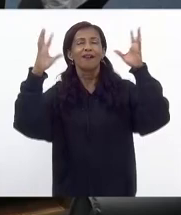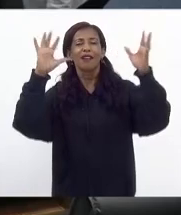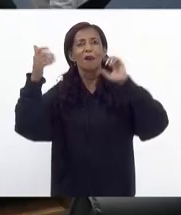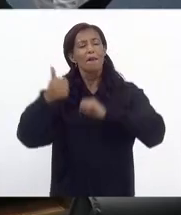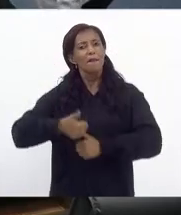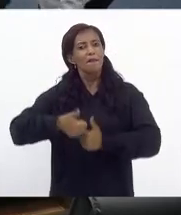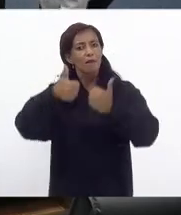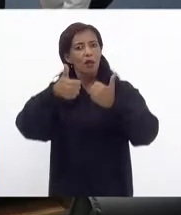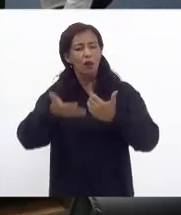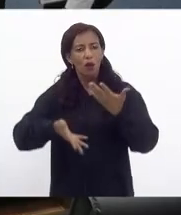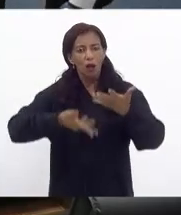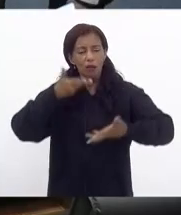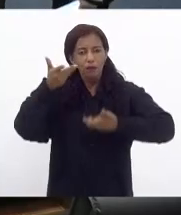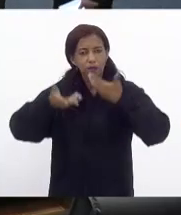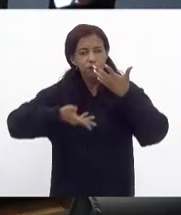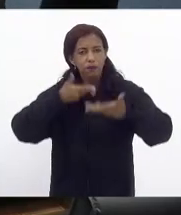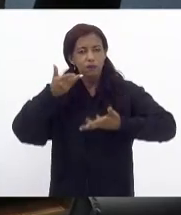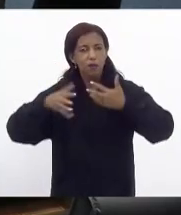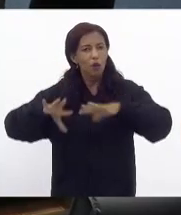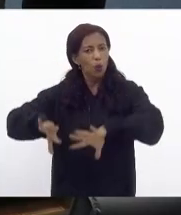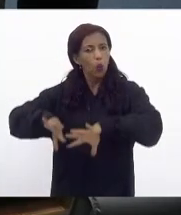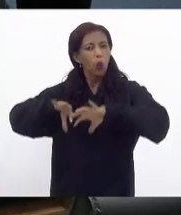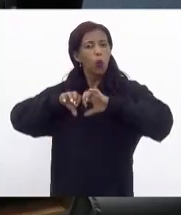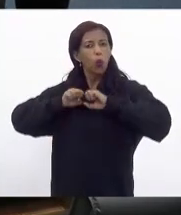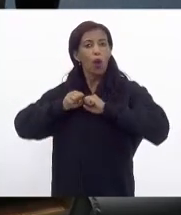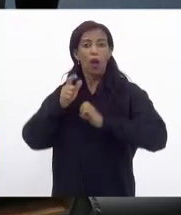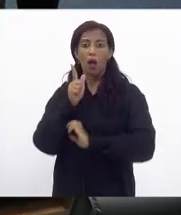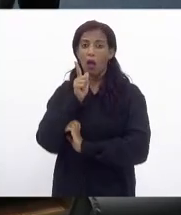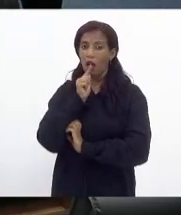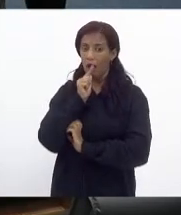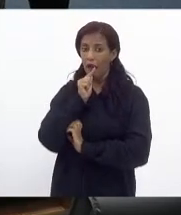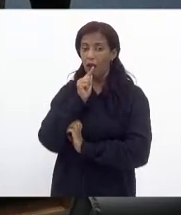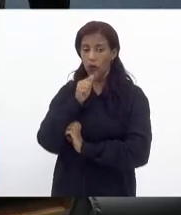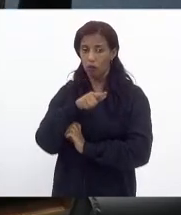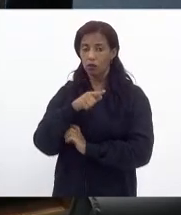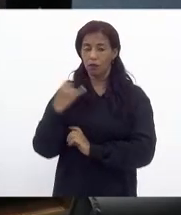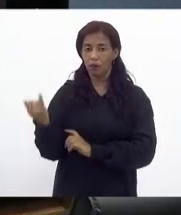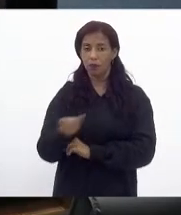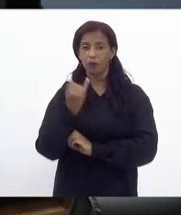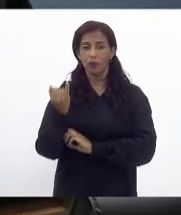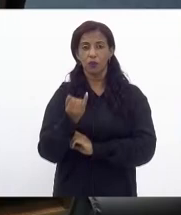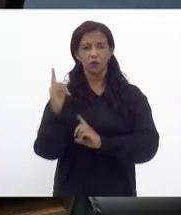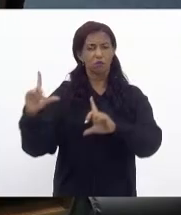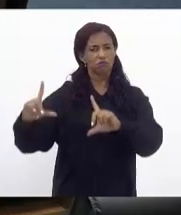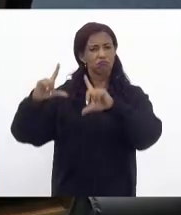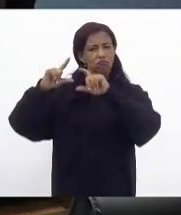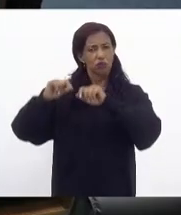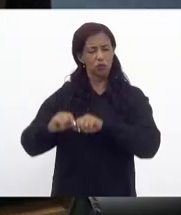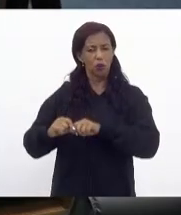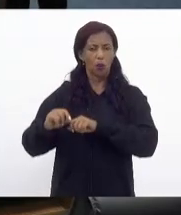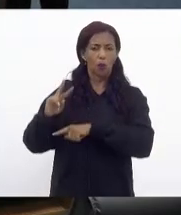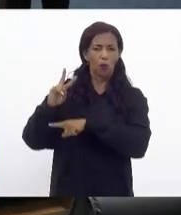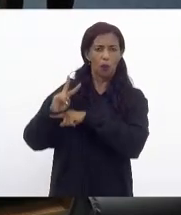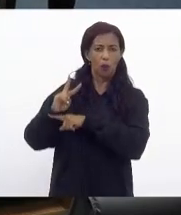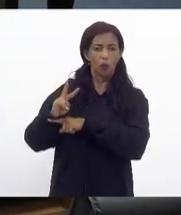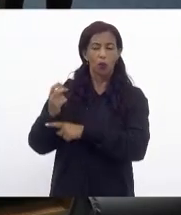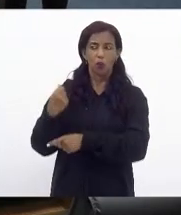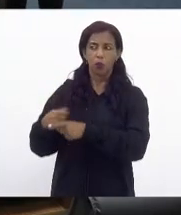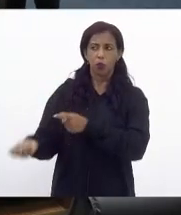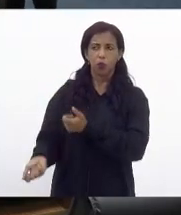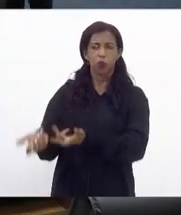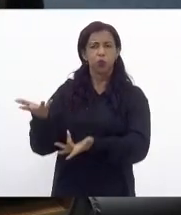alimentação melhora a absorção de água pelo solo diminuindo deslizamentos e enchentes